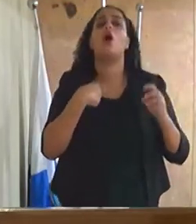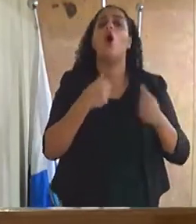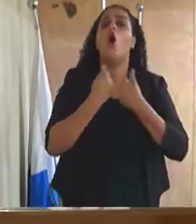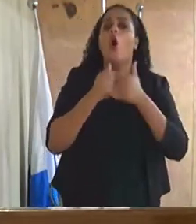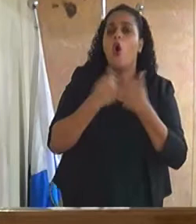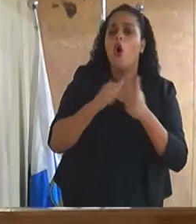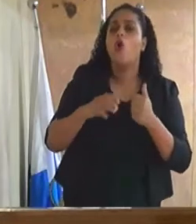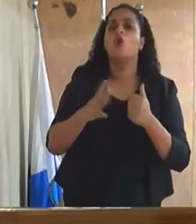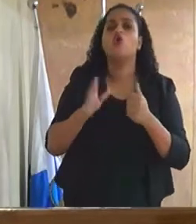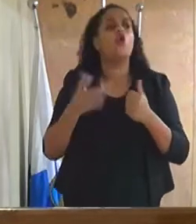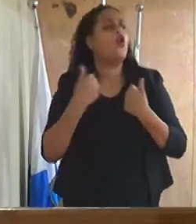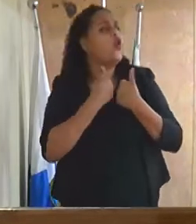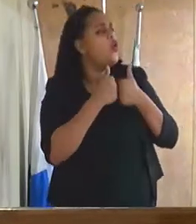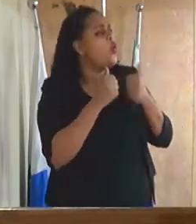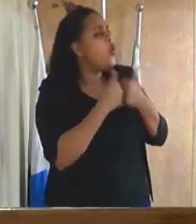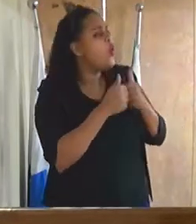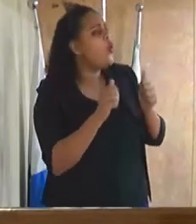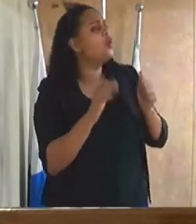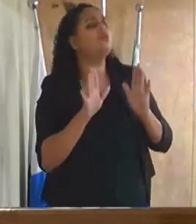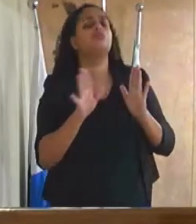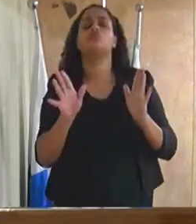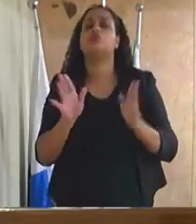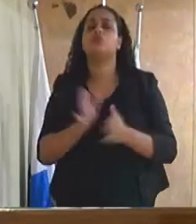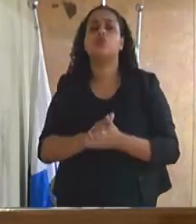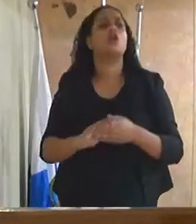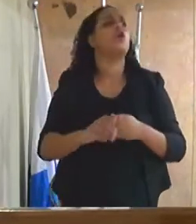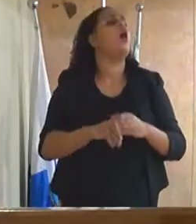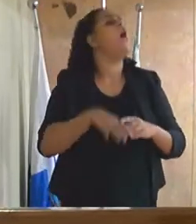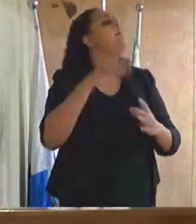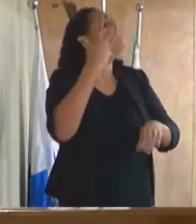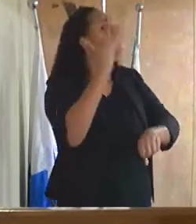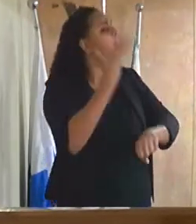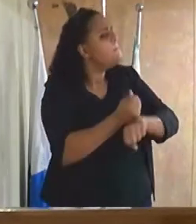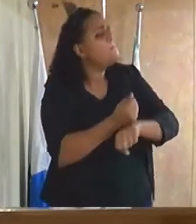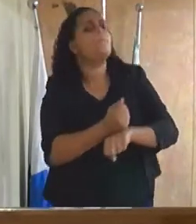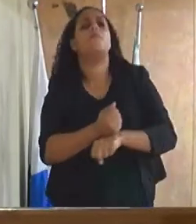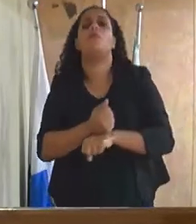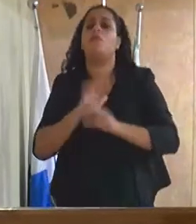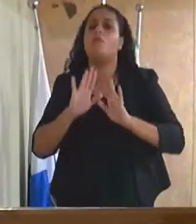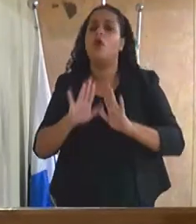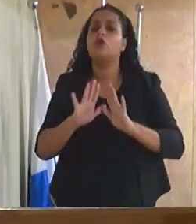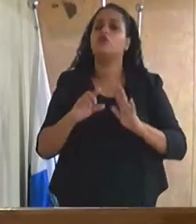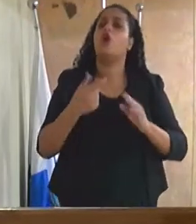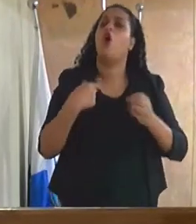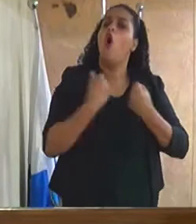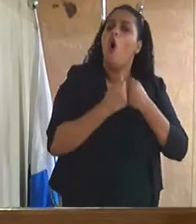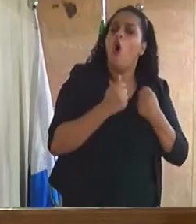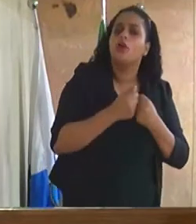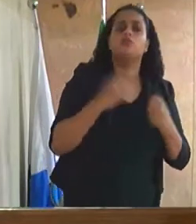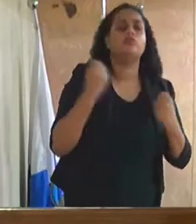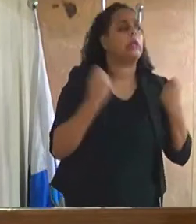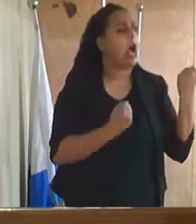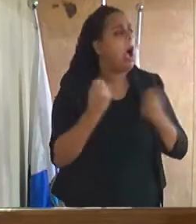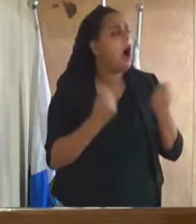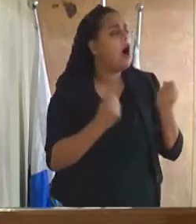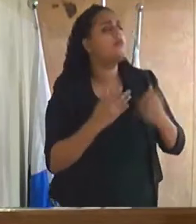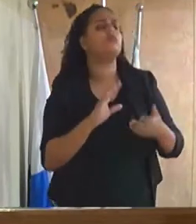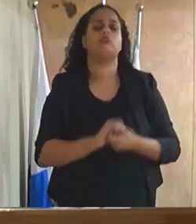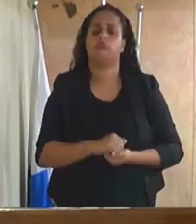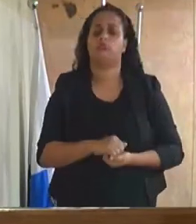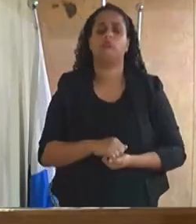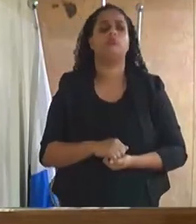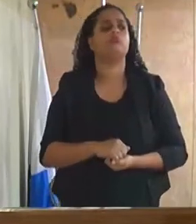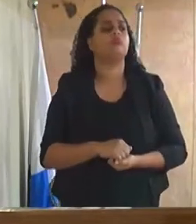quero aqui deixar registrado que mesmo essa pandemia a